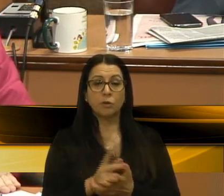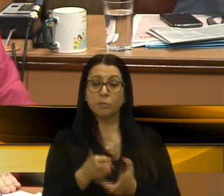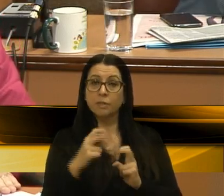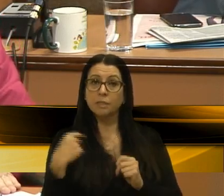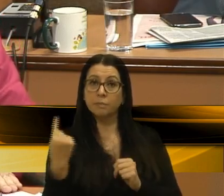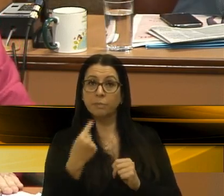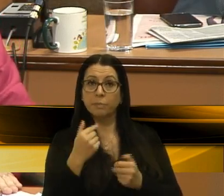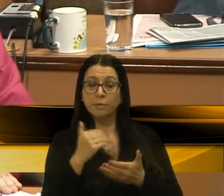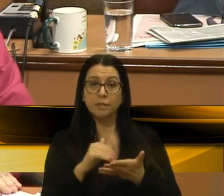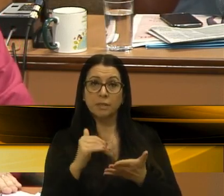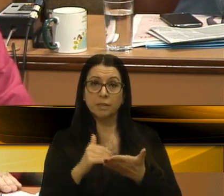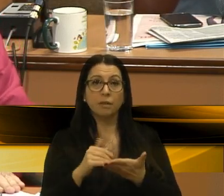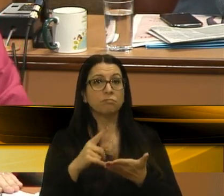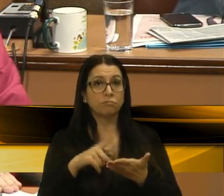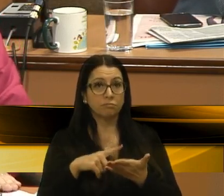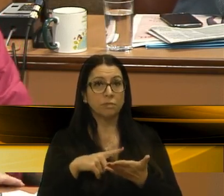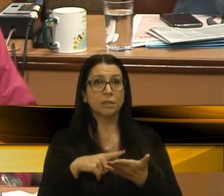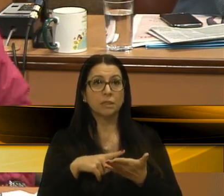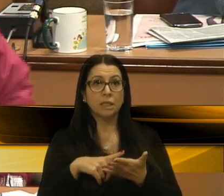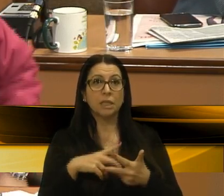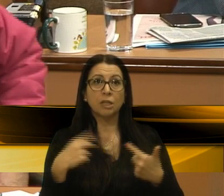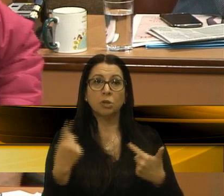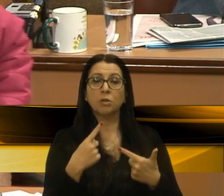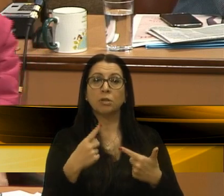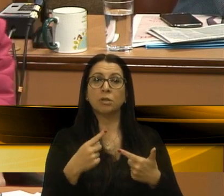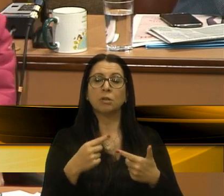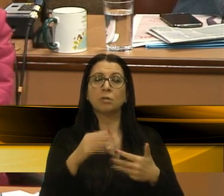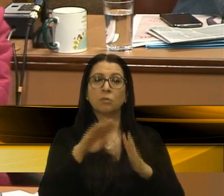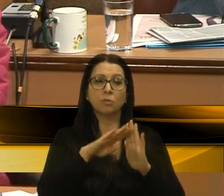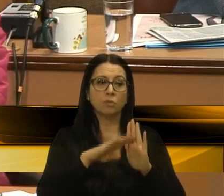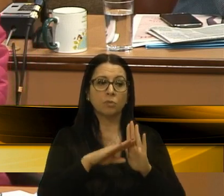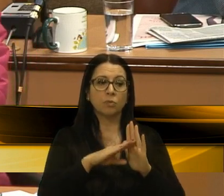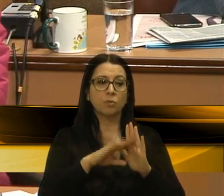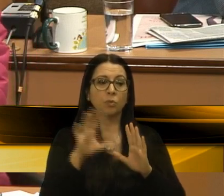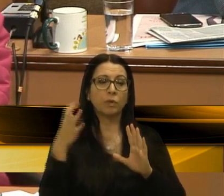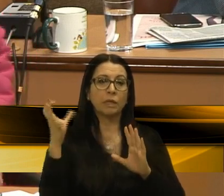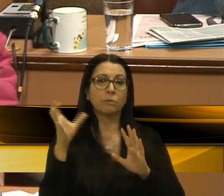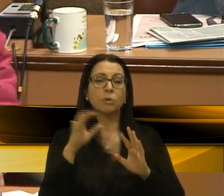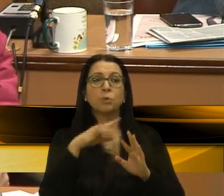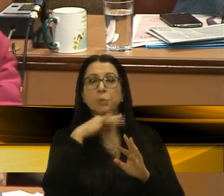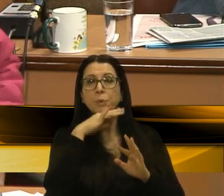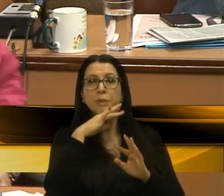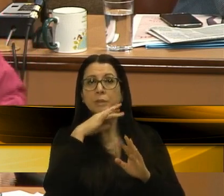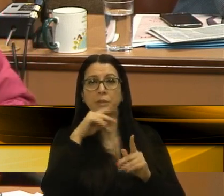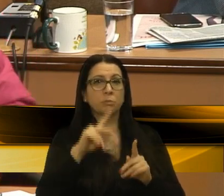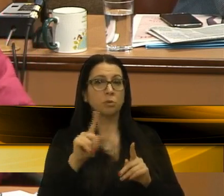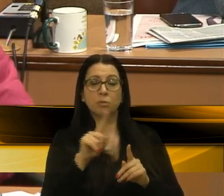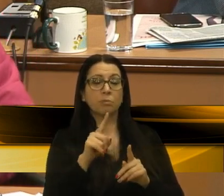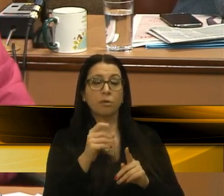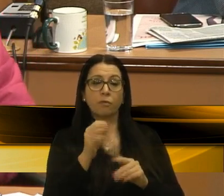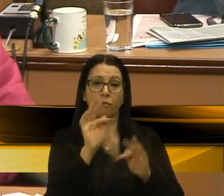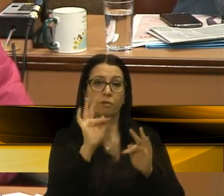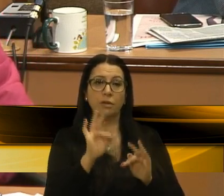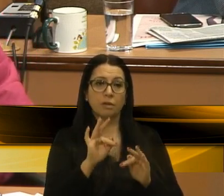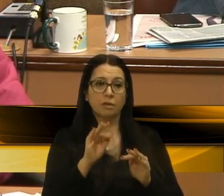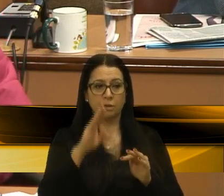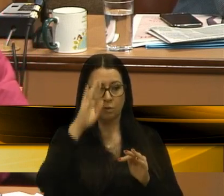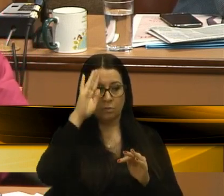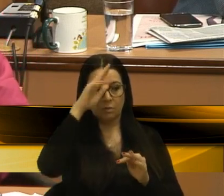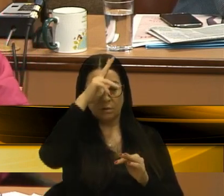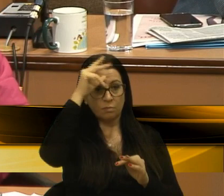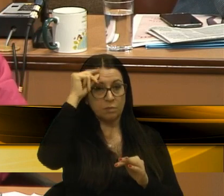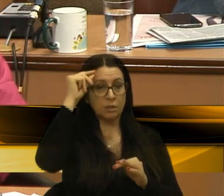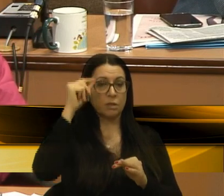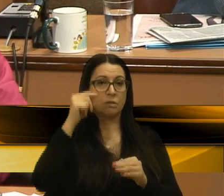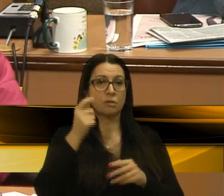secretário, que existe hoje uma animosidade, um clima ruim, certo? descontentamento hoje da Guarda Municipal com a